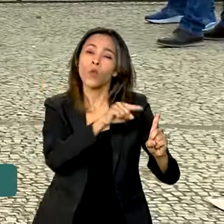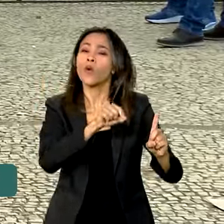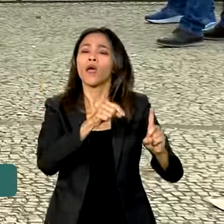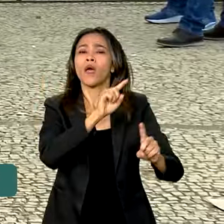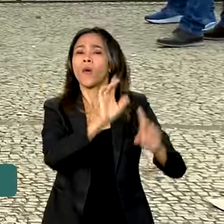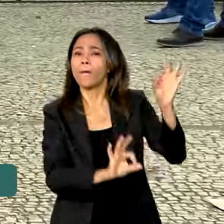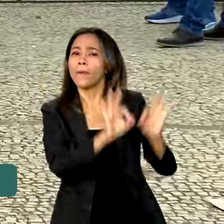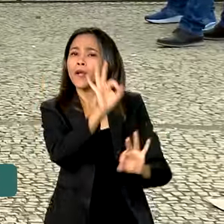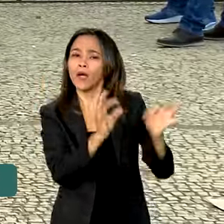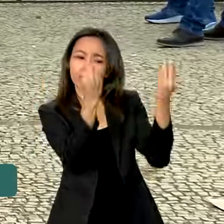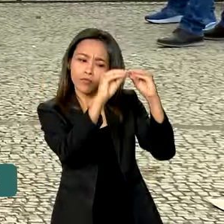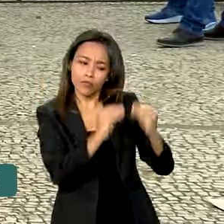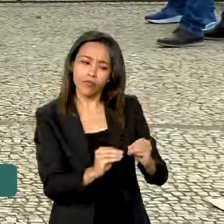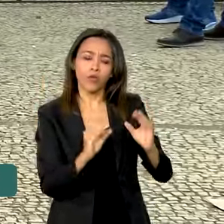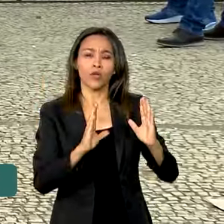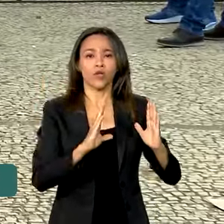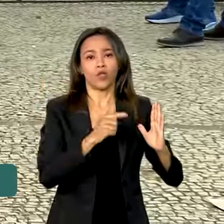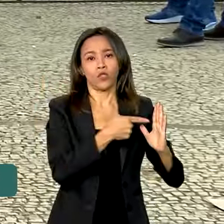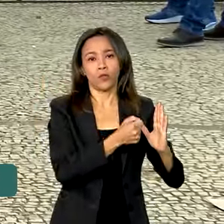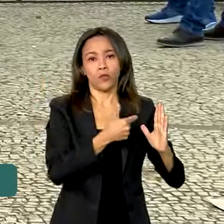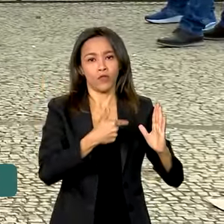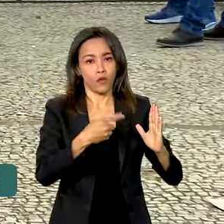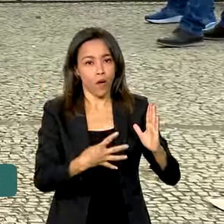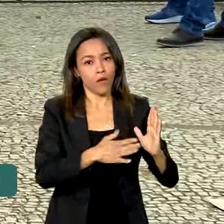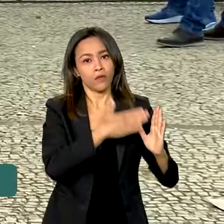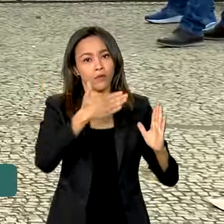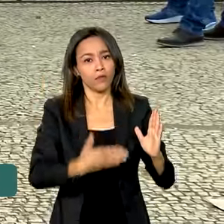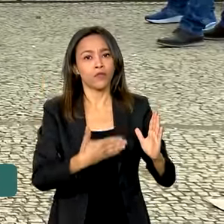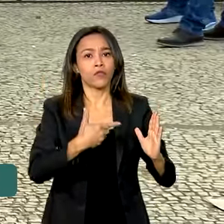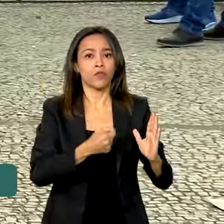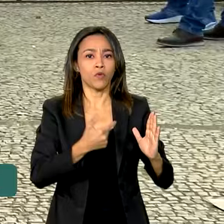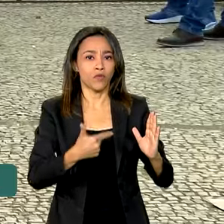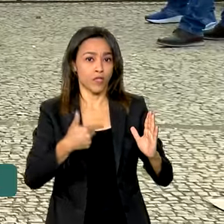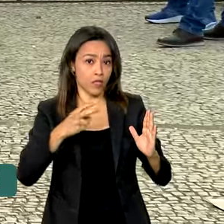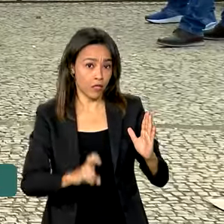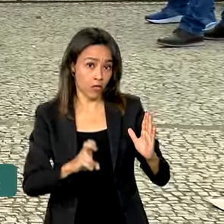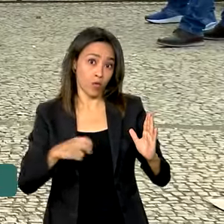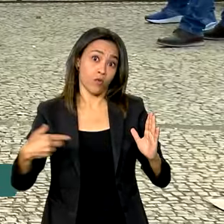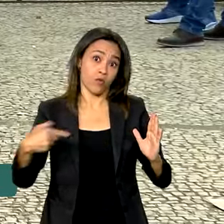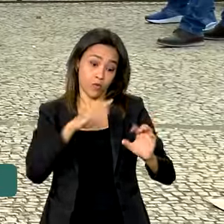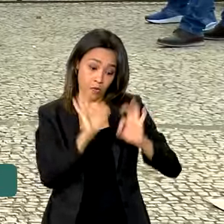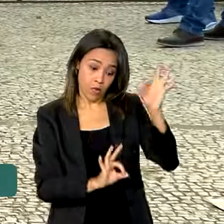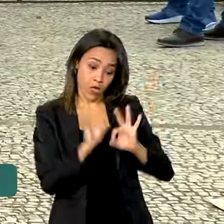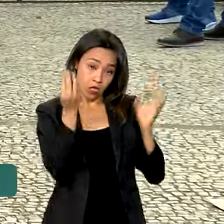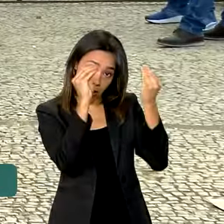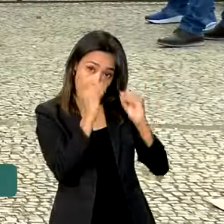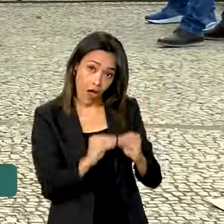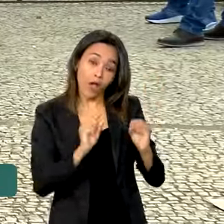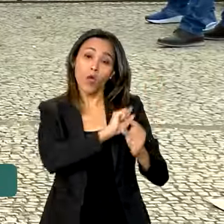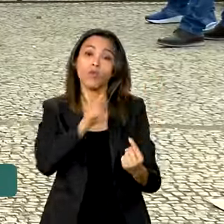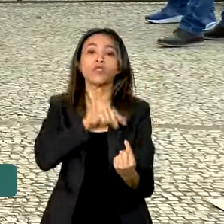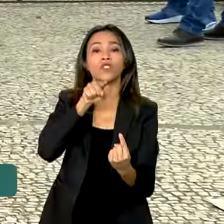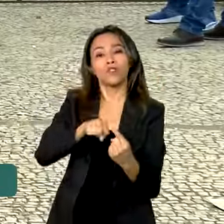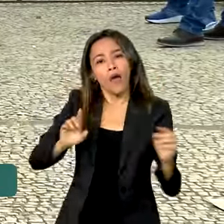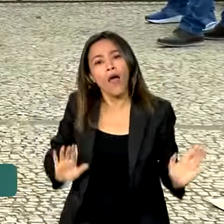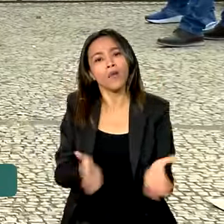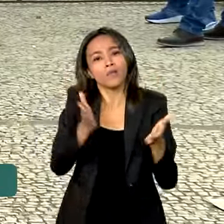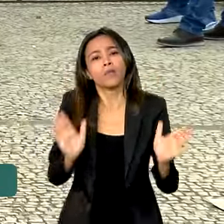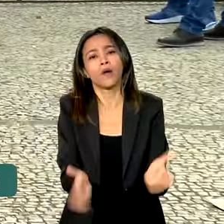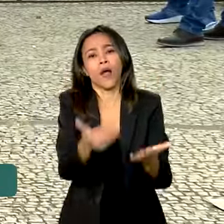2024-2025 para o agronegócio. E o foco é incentivar o fortalecimento dos sistemas de produção